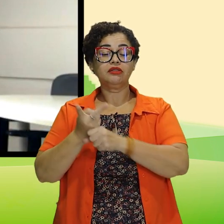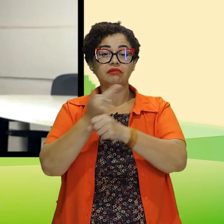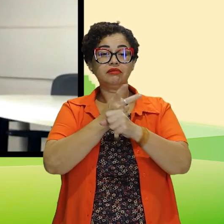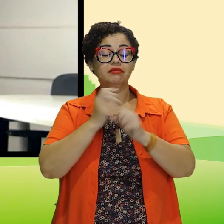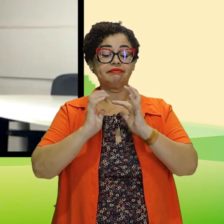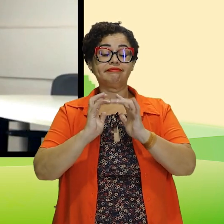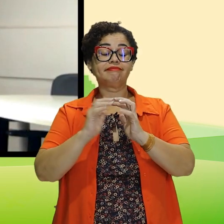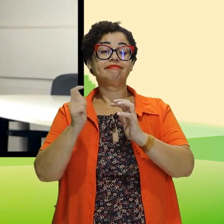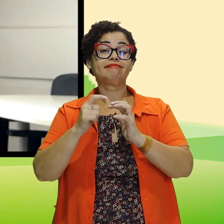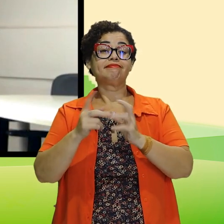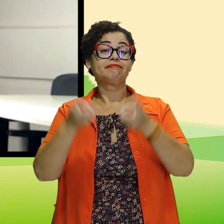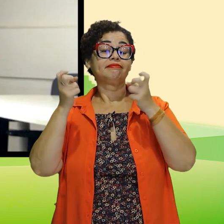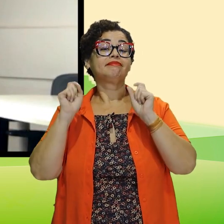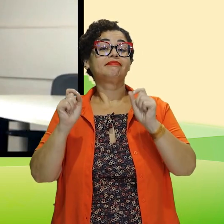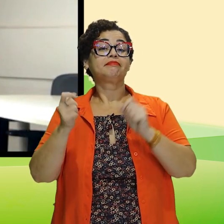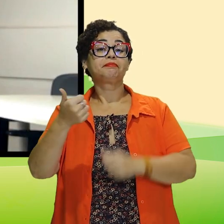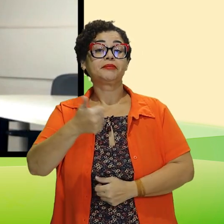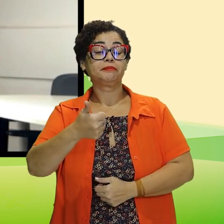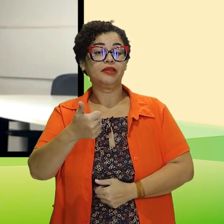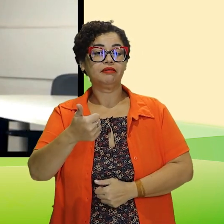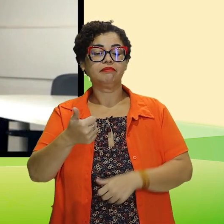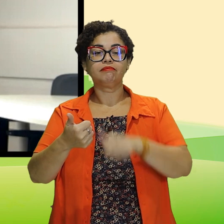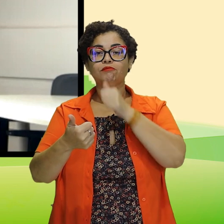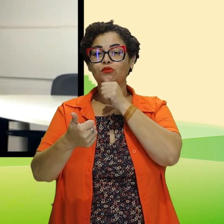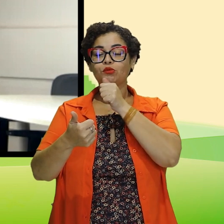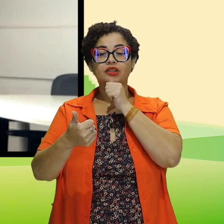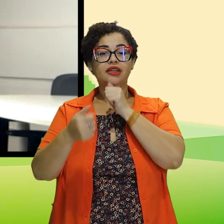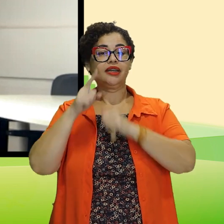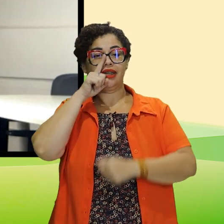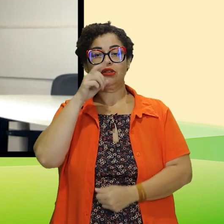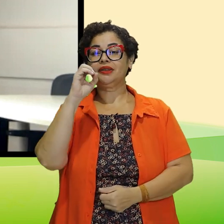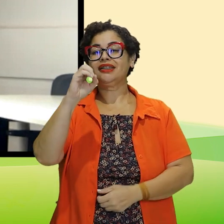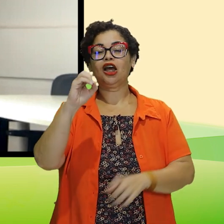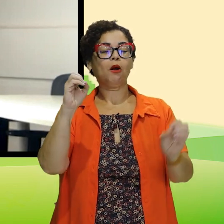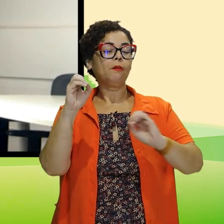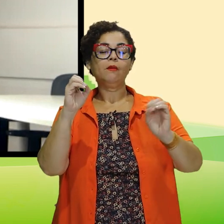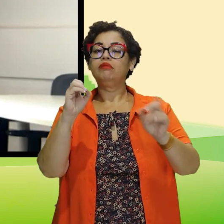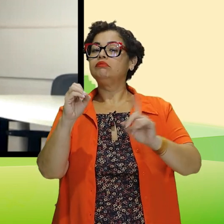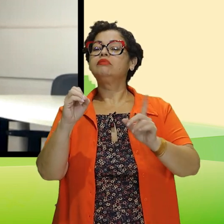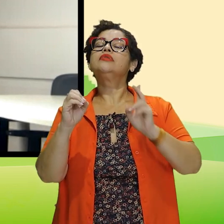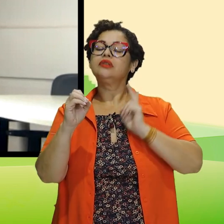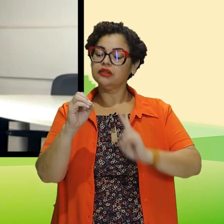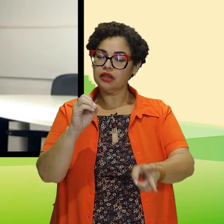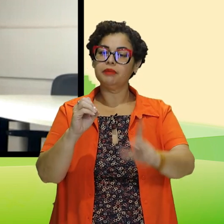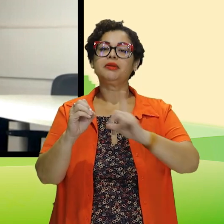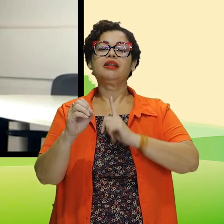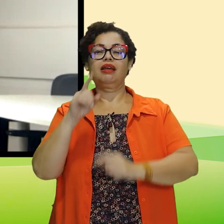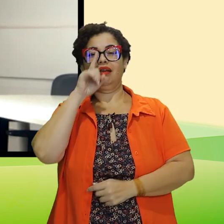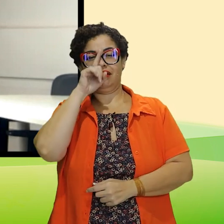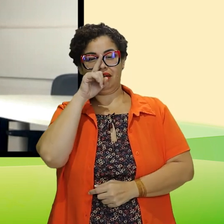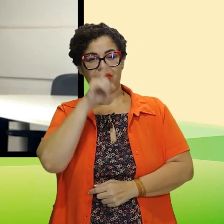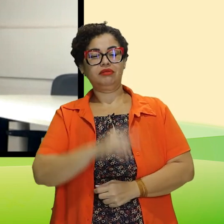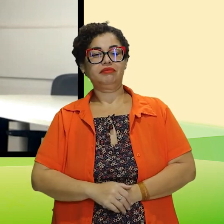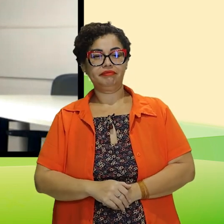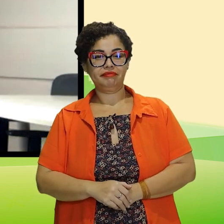raciocínio. O primeiro deles é que não existe risco zero. Sempre há algum tipo de risco